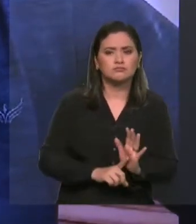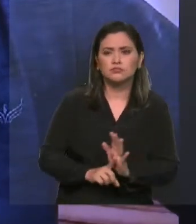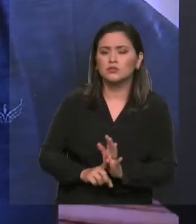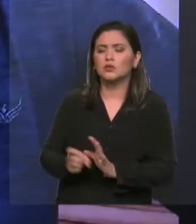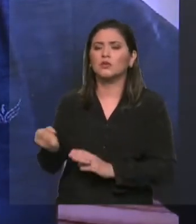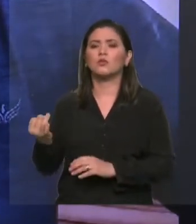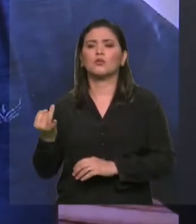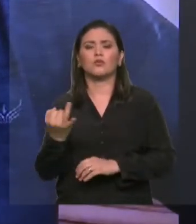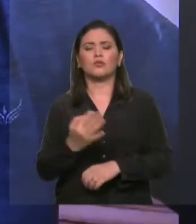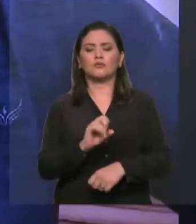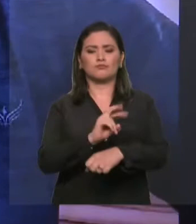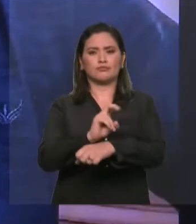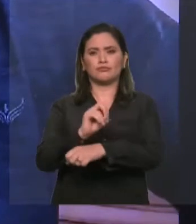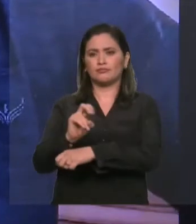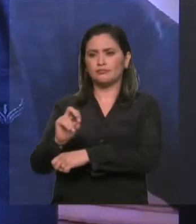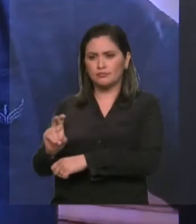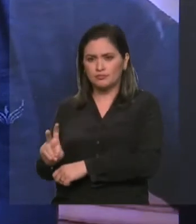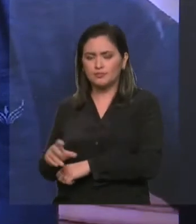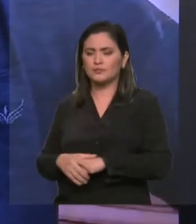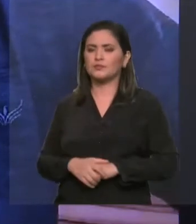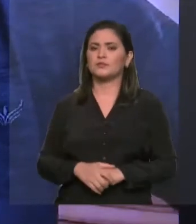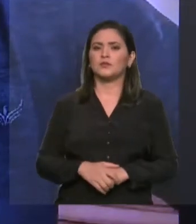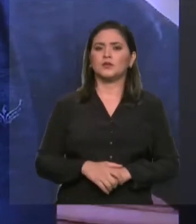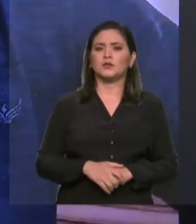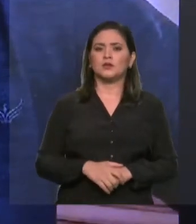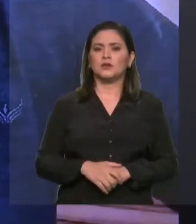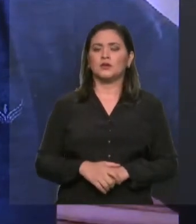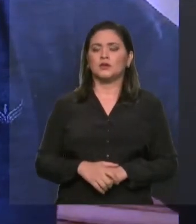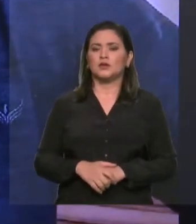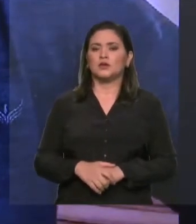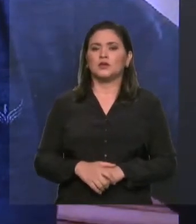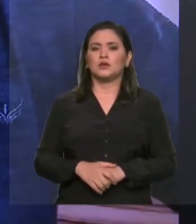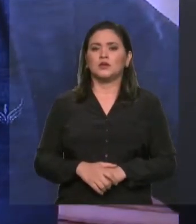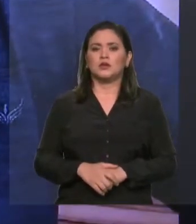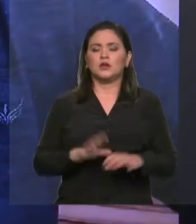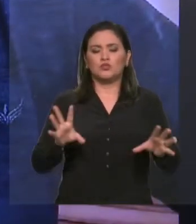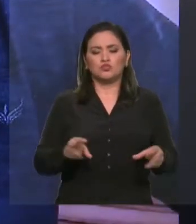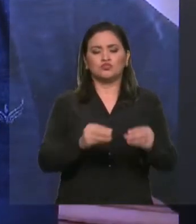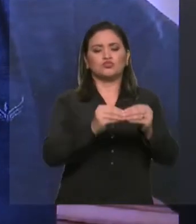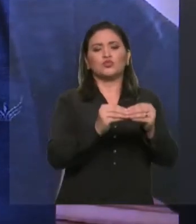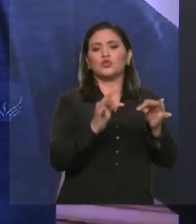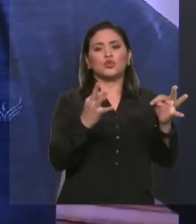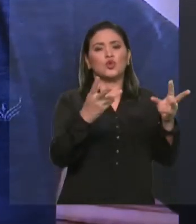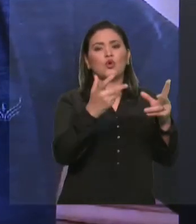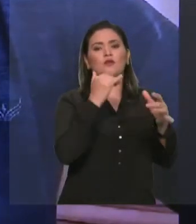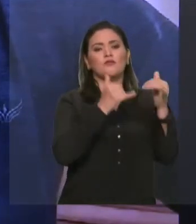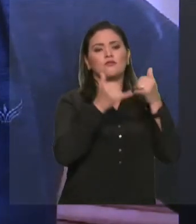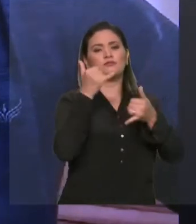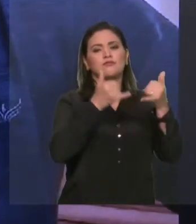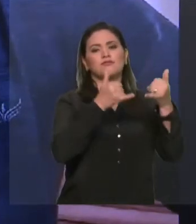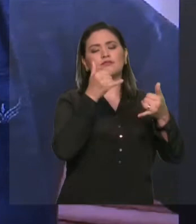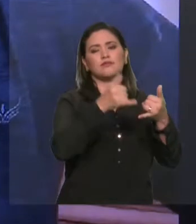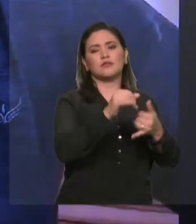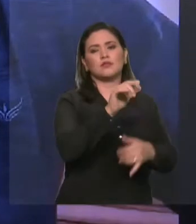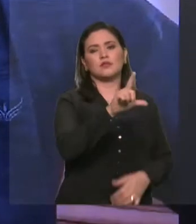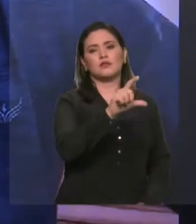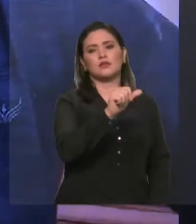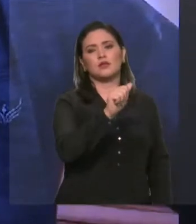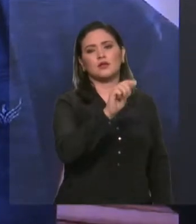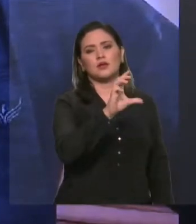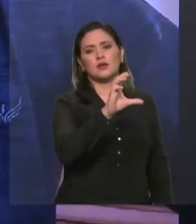centralizadas. Na mesma medida, eu acho que nós passamos a dimensionar